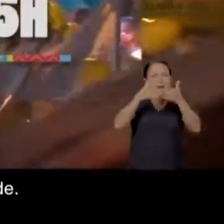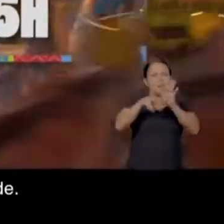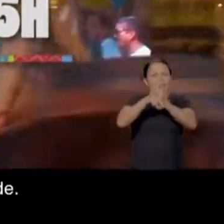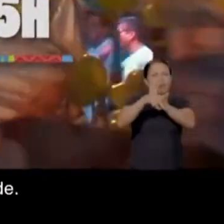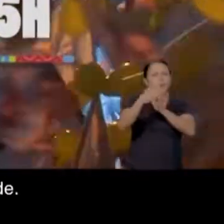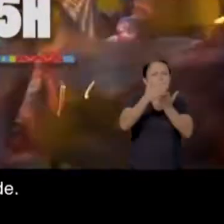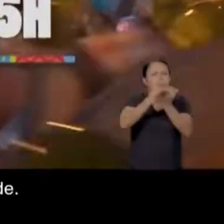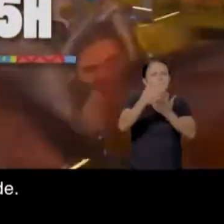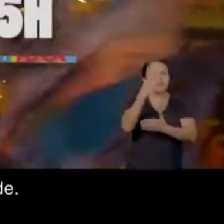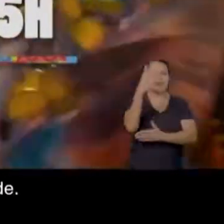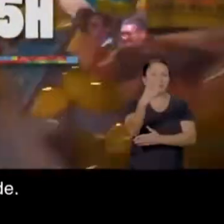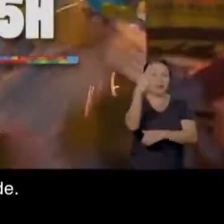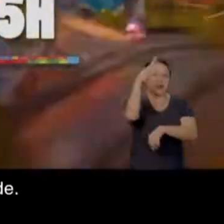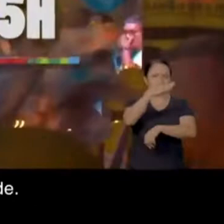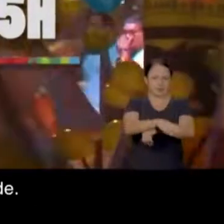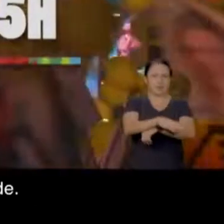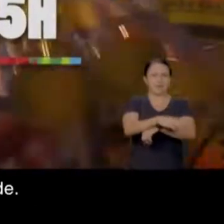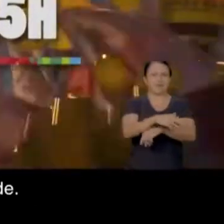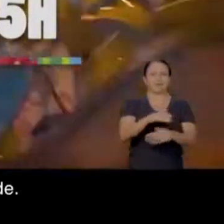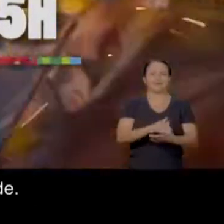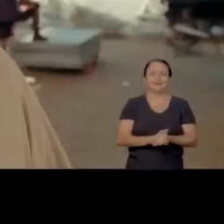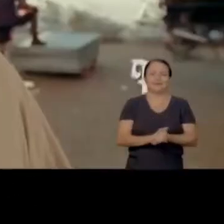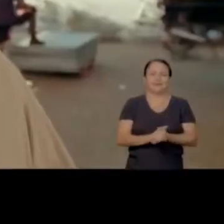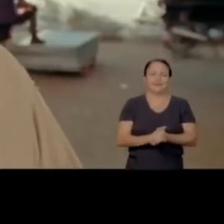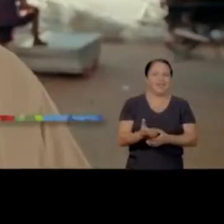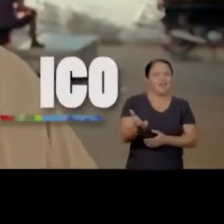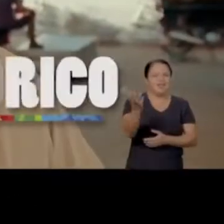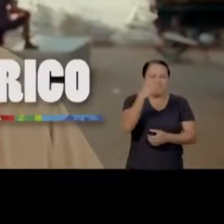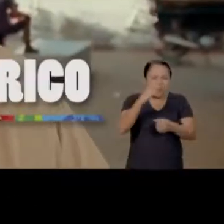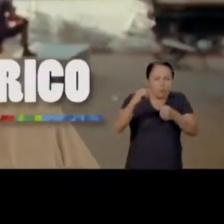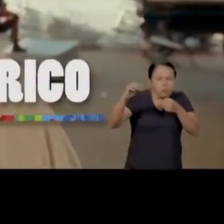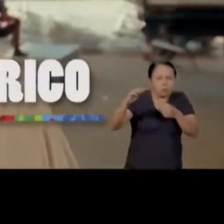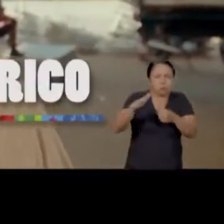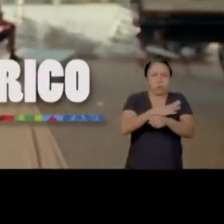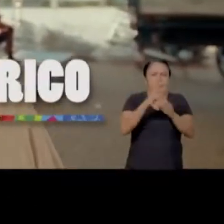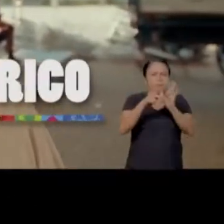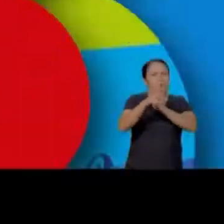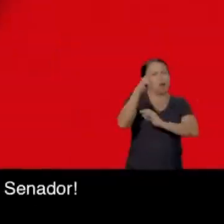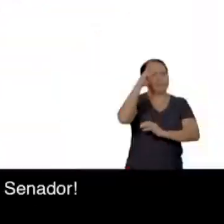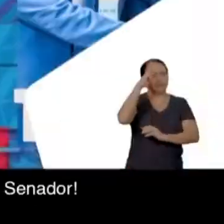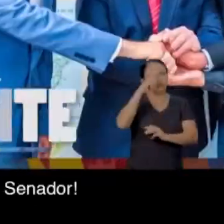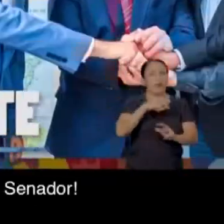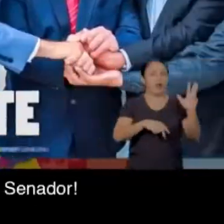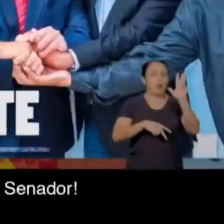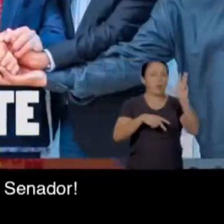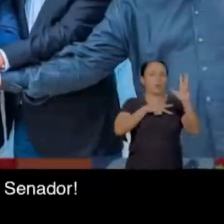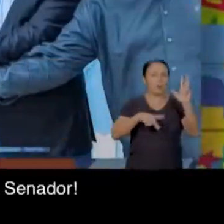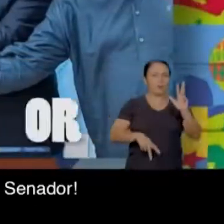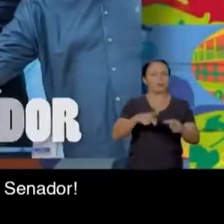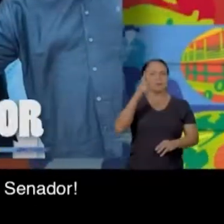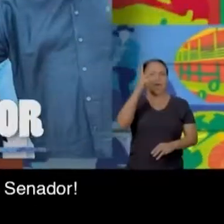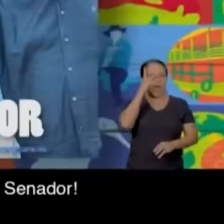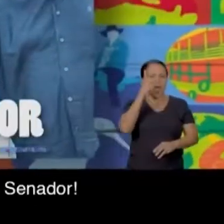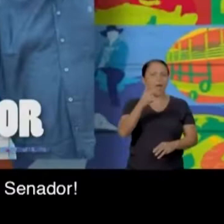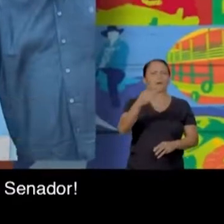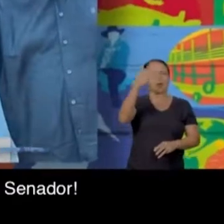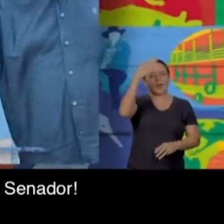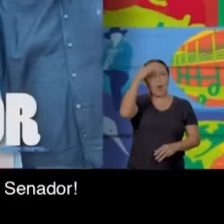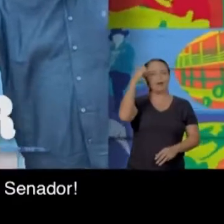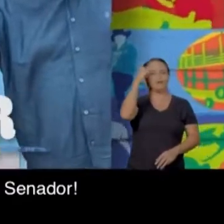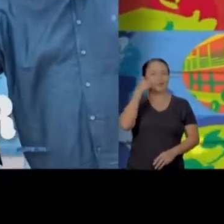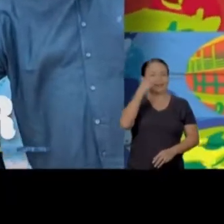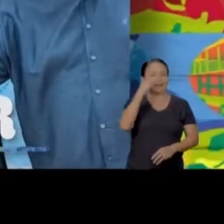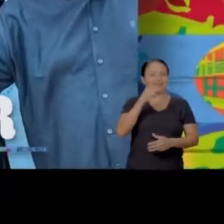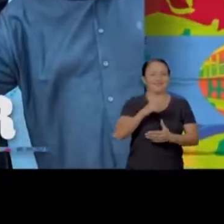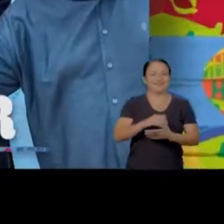abertos a partir de 3 da tarde. Vamos lotar e fazer história. É Lula presidente, é o do governador e